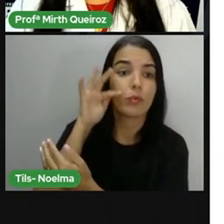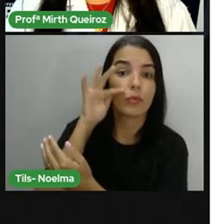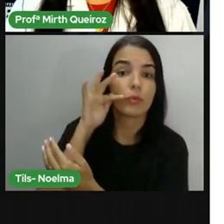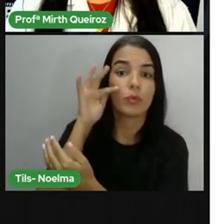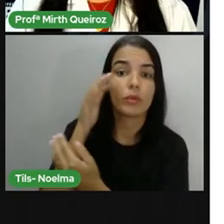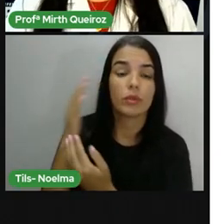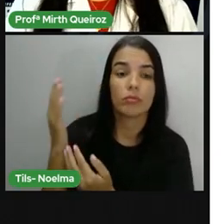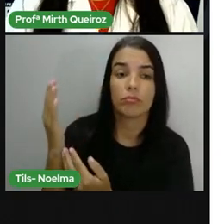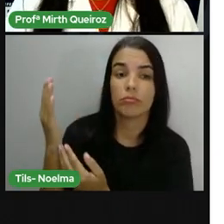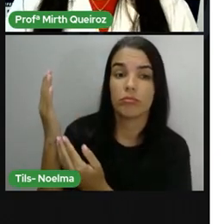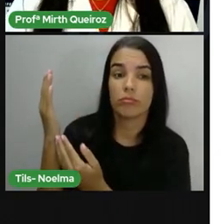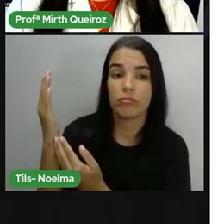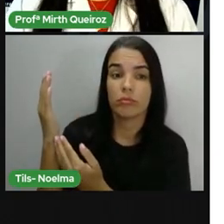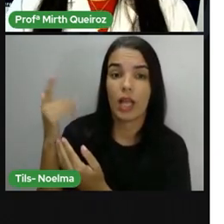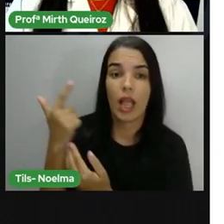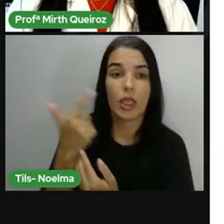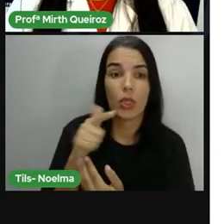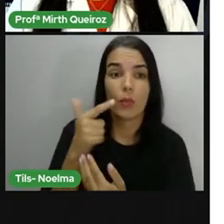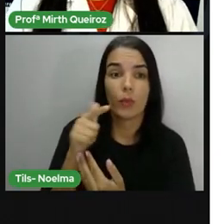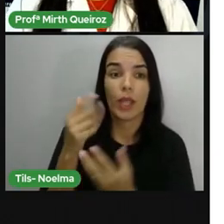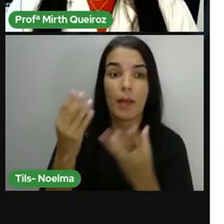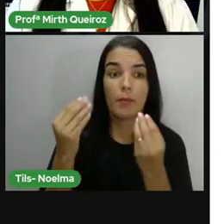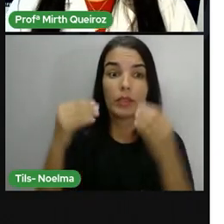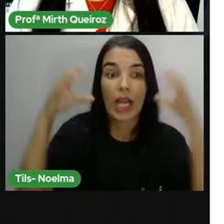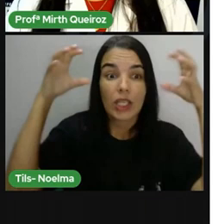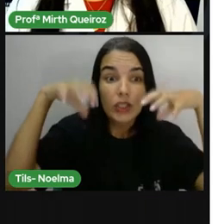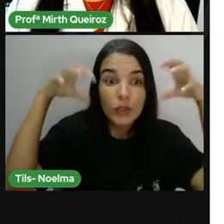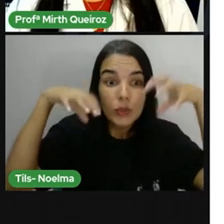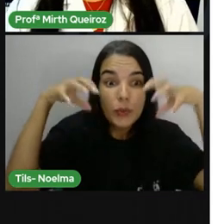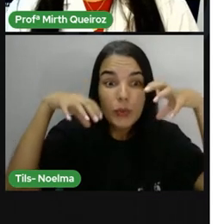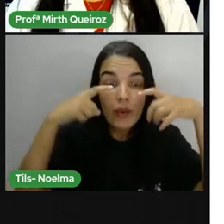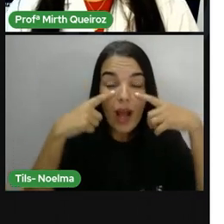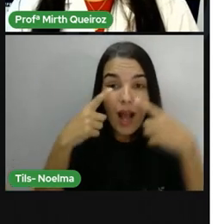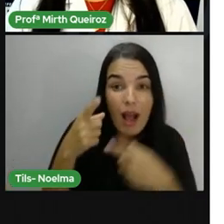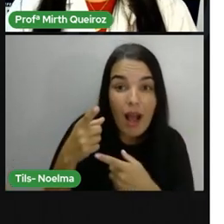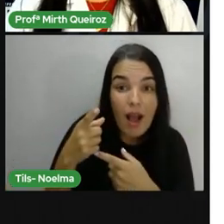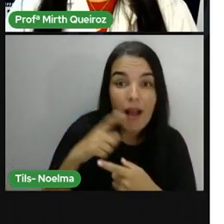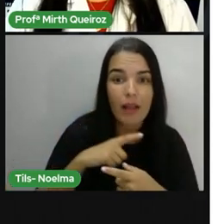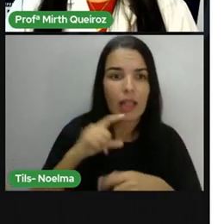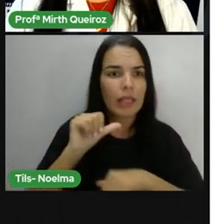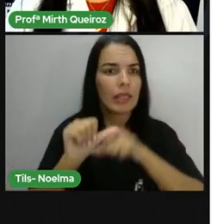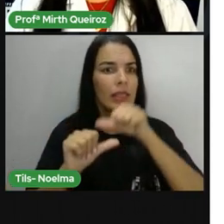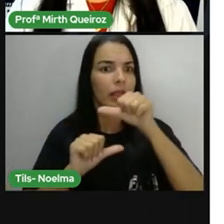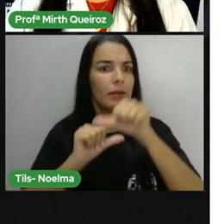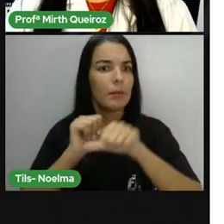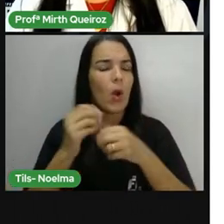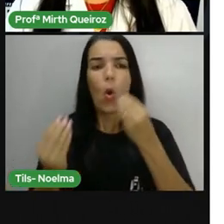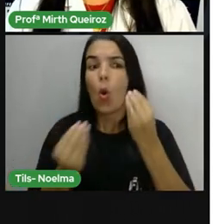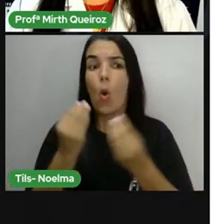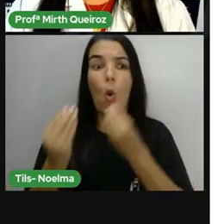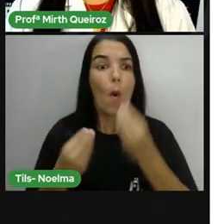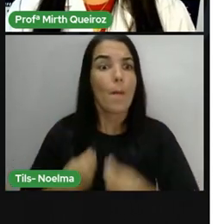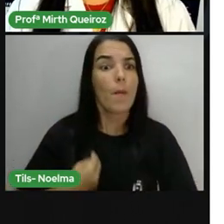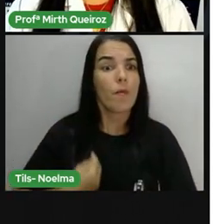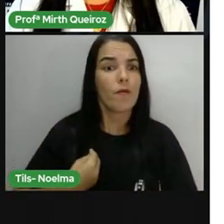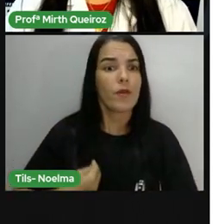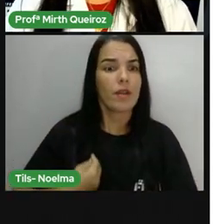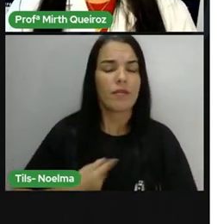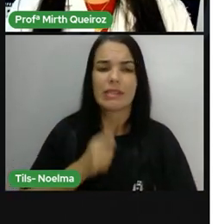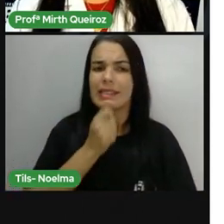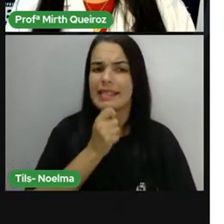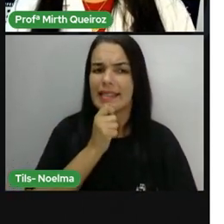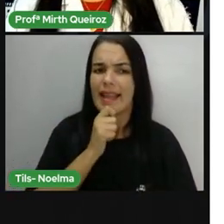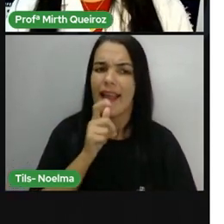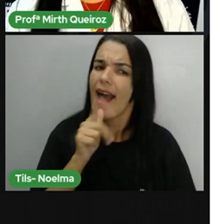chamada. Por que que... E como, né? Esse umbuzeiro, ele sobrevive nessa seca, né?